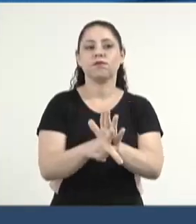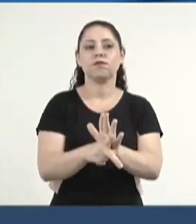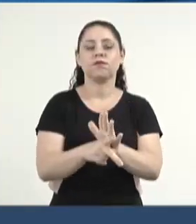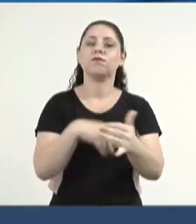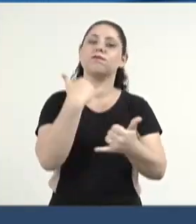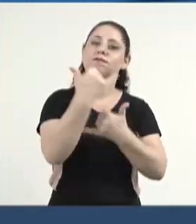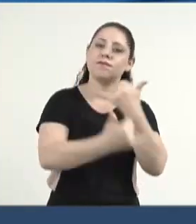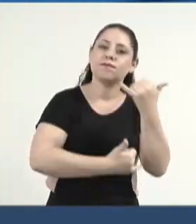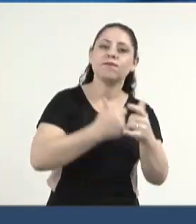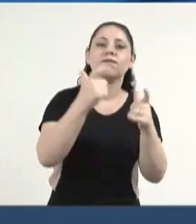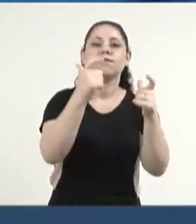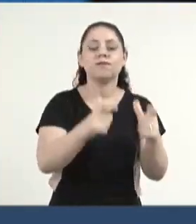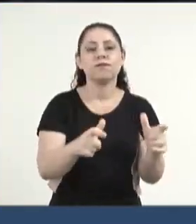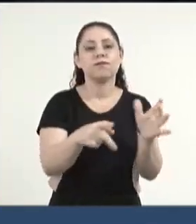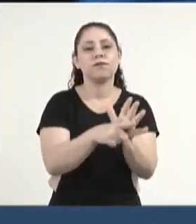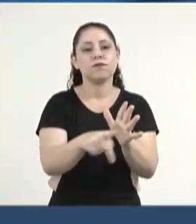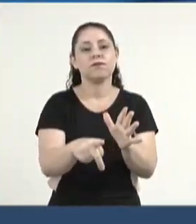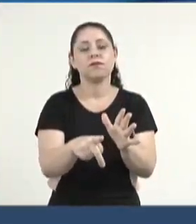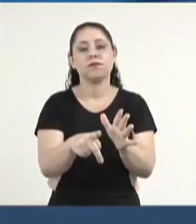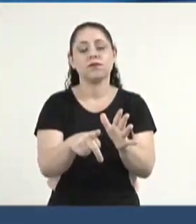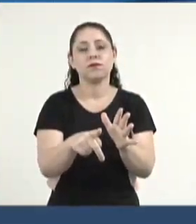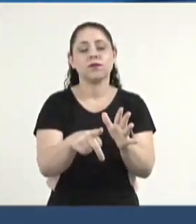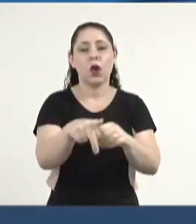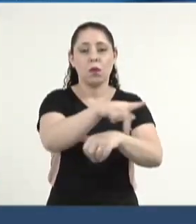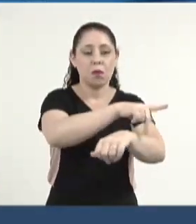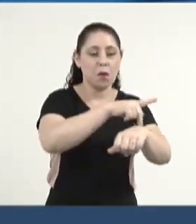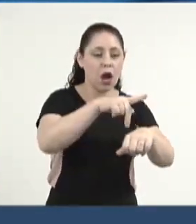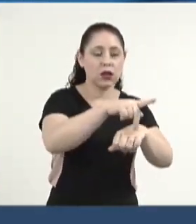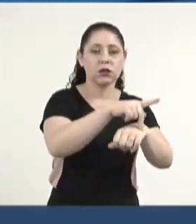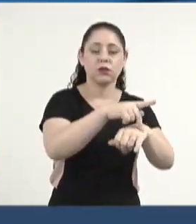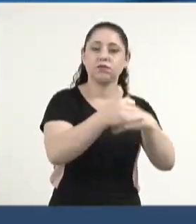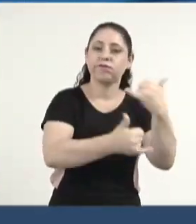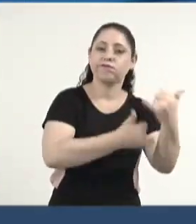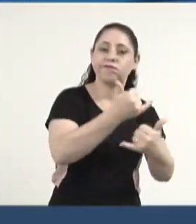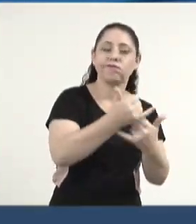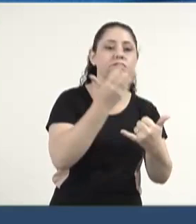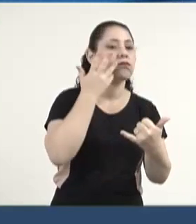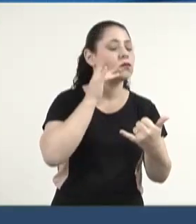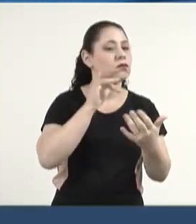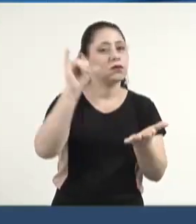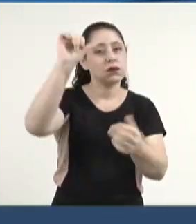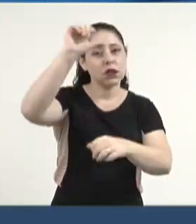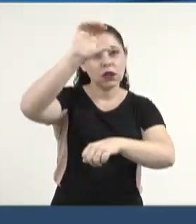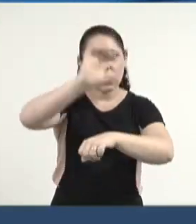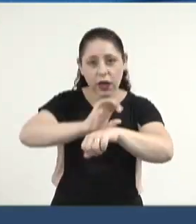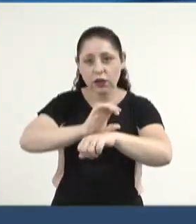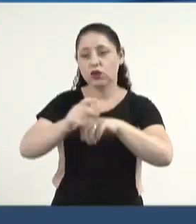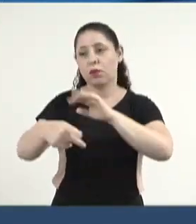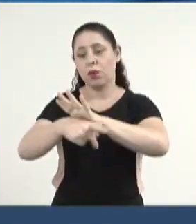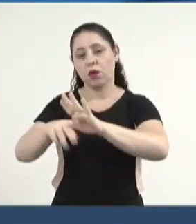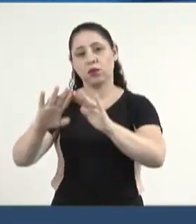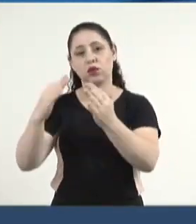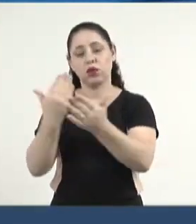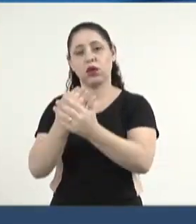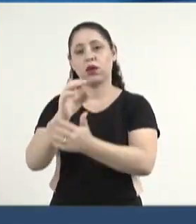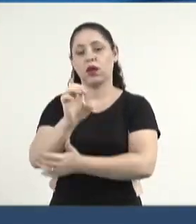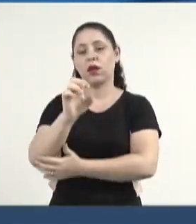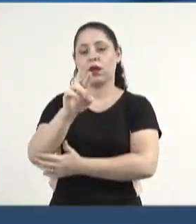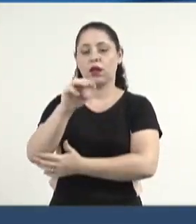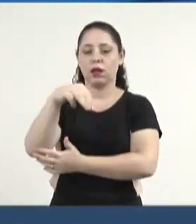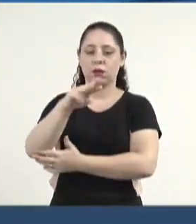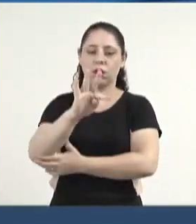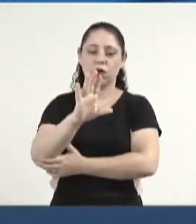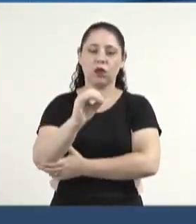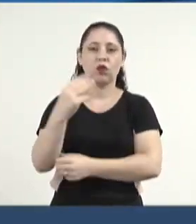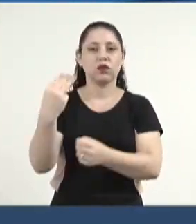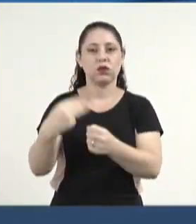brinquedoteca, um parque infantil no centro infantil Hermito Benigno